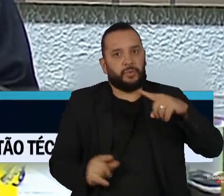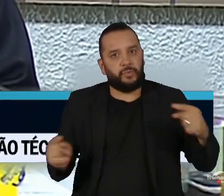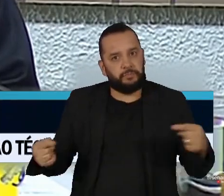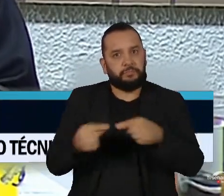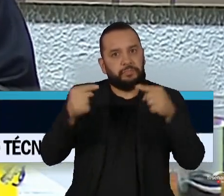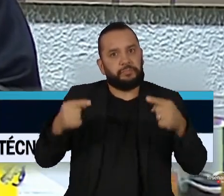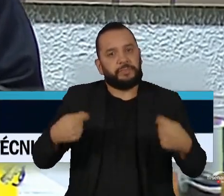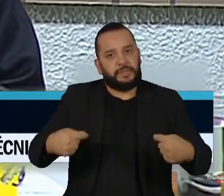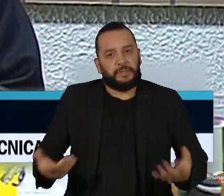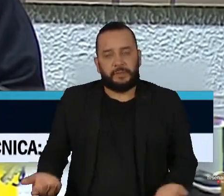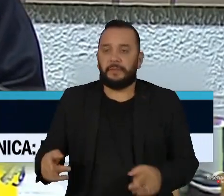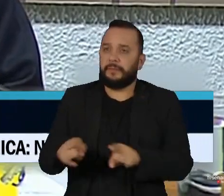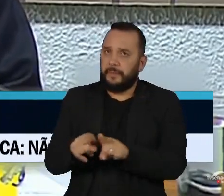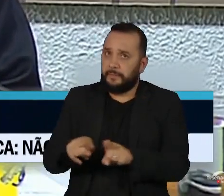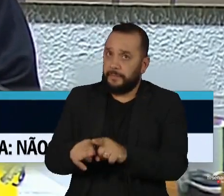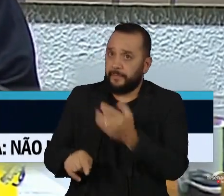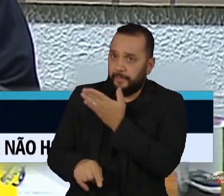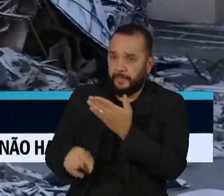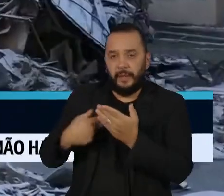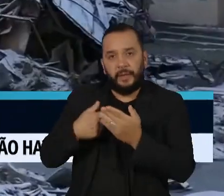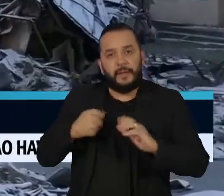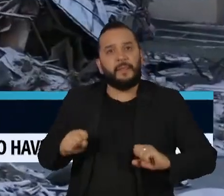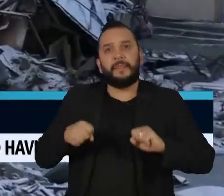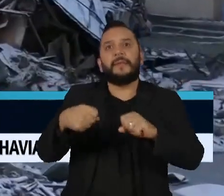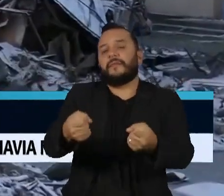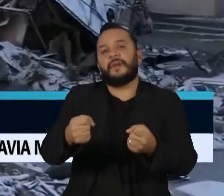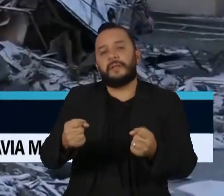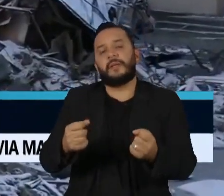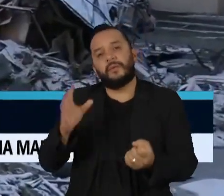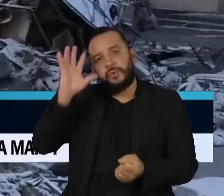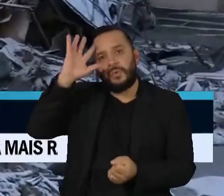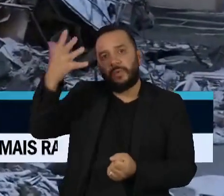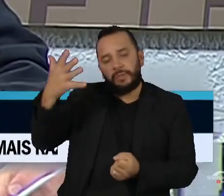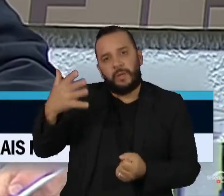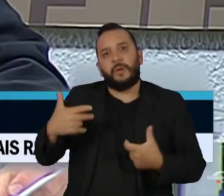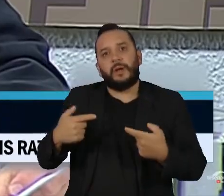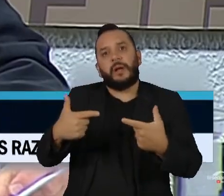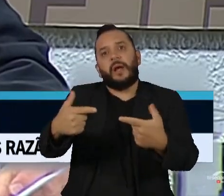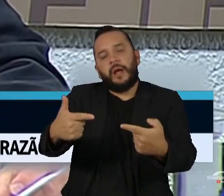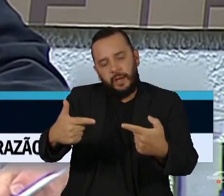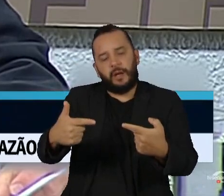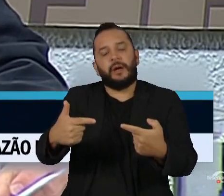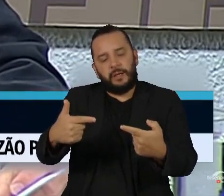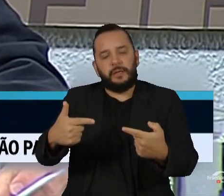Relações Exteriores voltou a defender uma solução pacífica à guerra da Ucrânia.